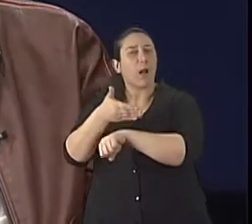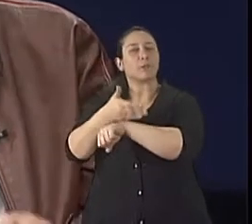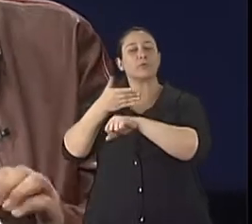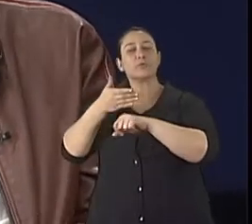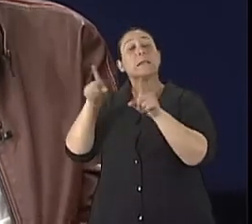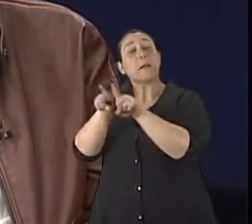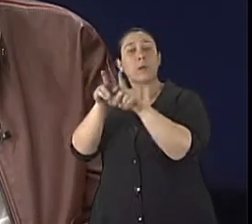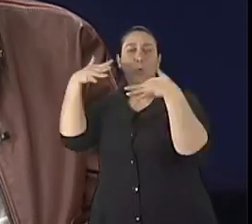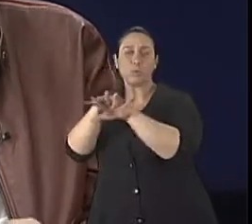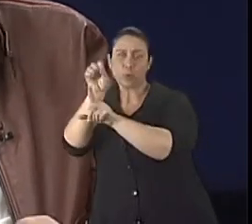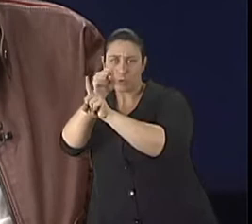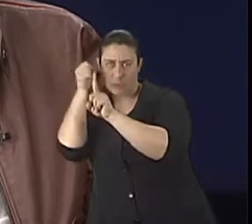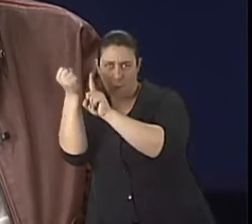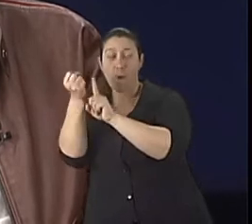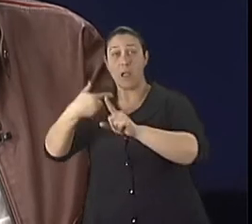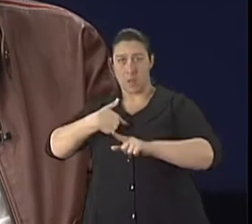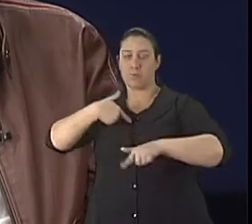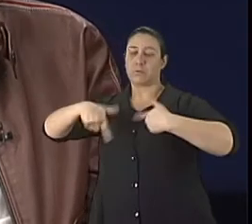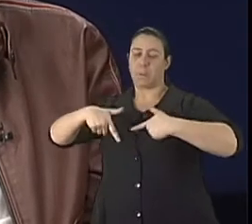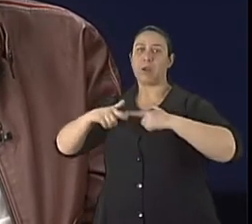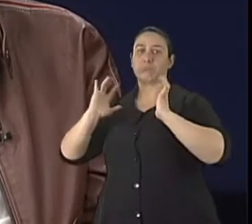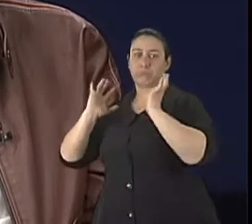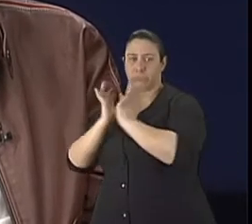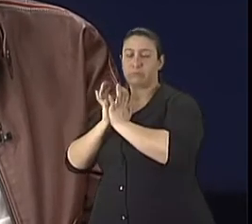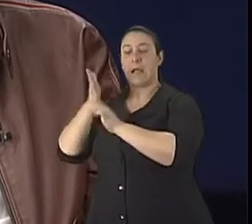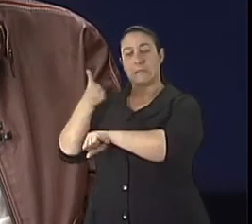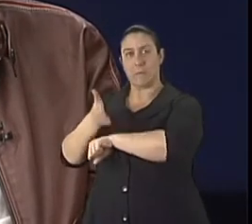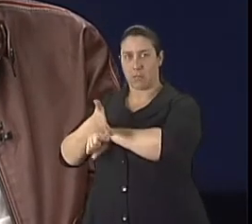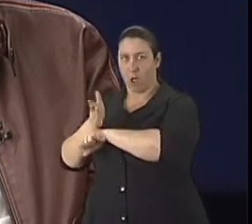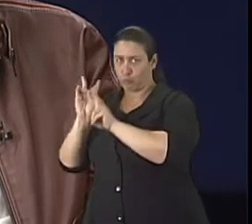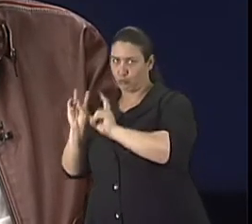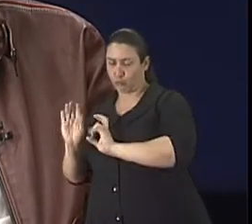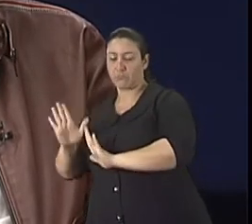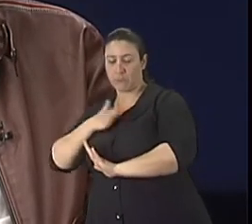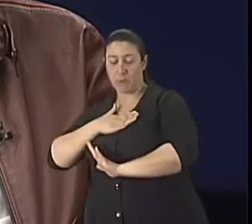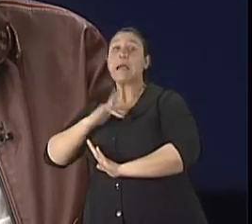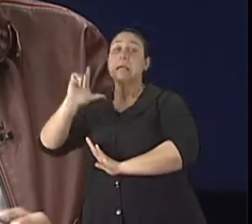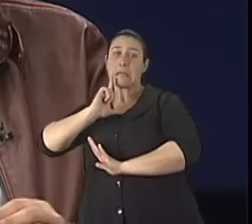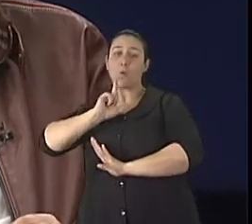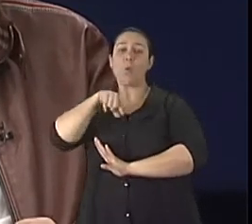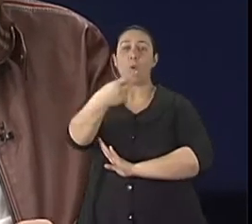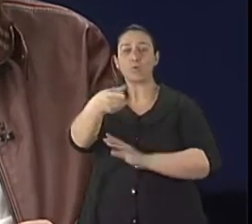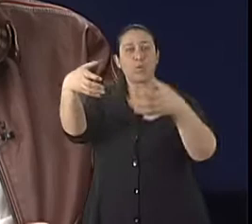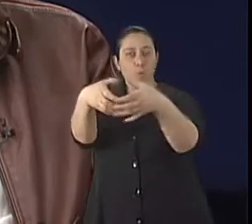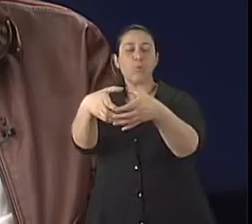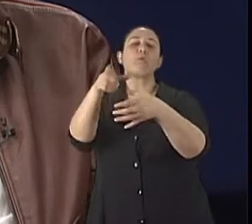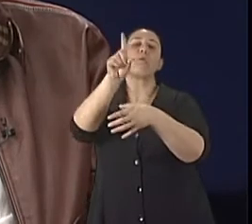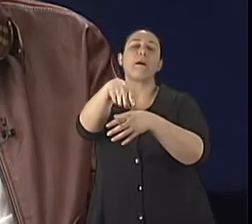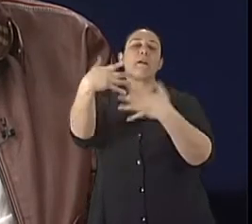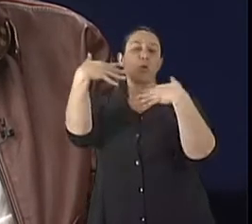Eu trabalho na área, coordeno essa parte de acessibilidade propriamente dita, né?